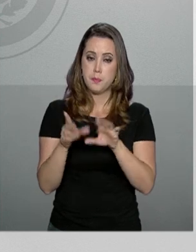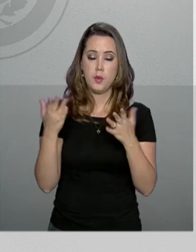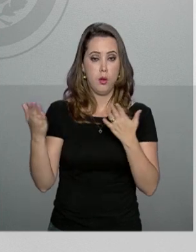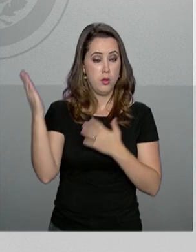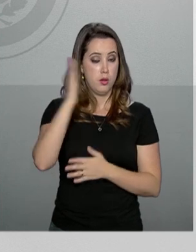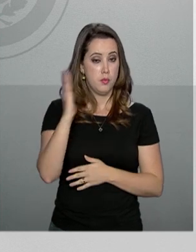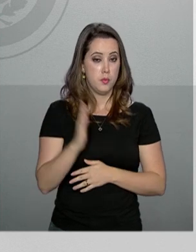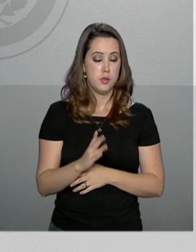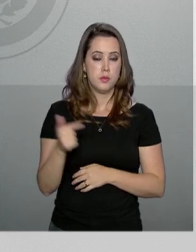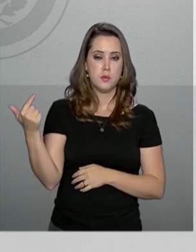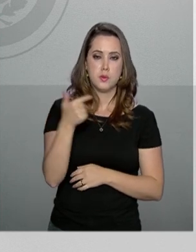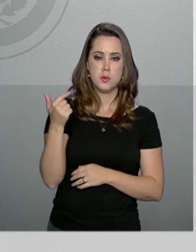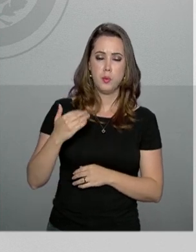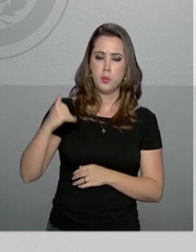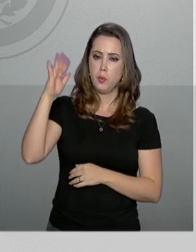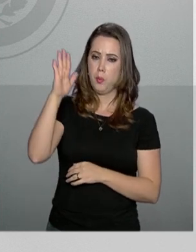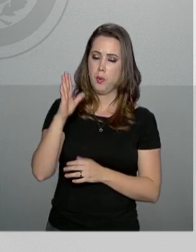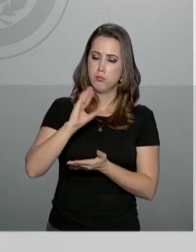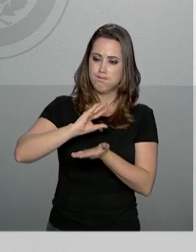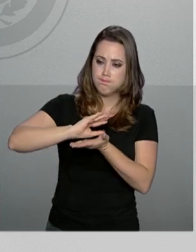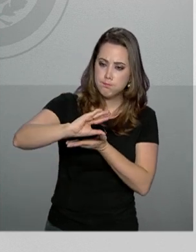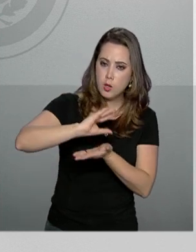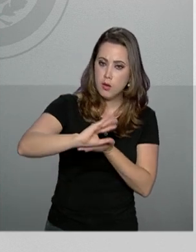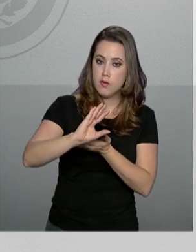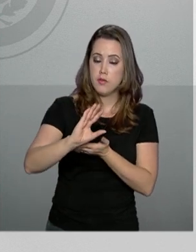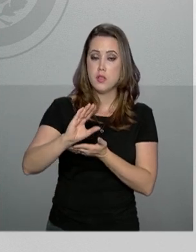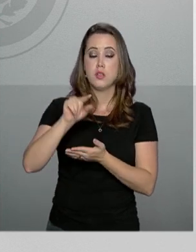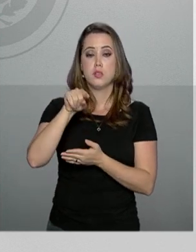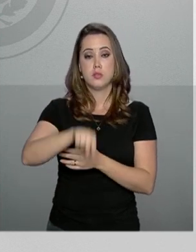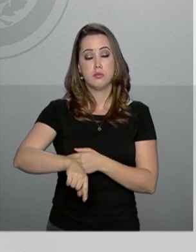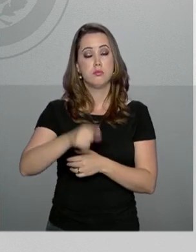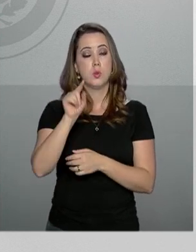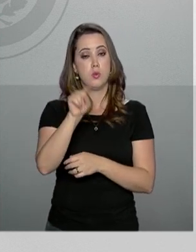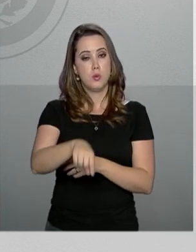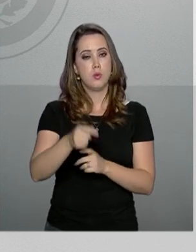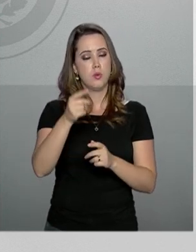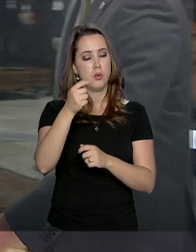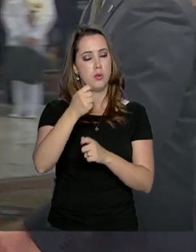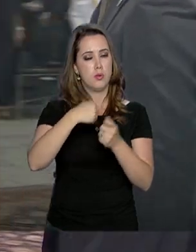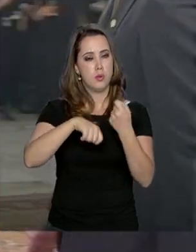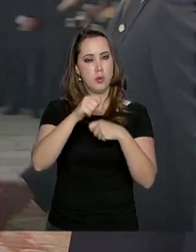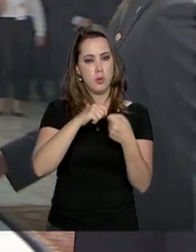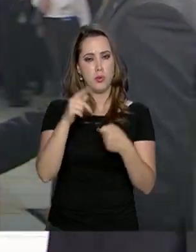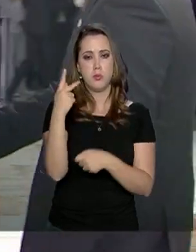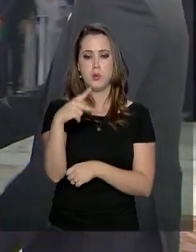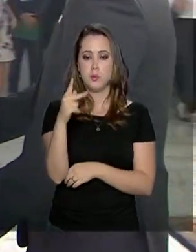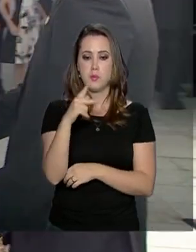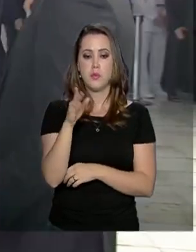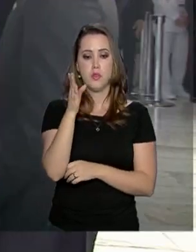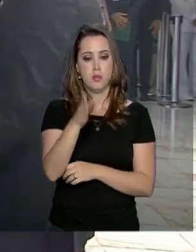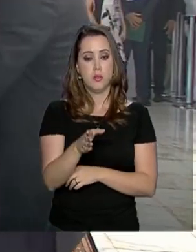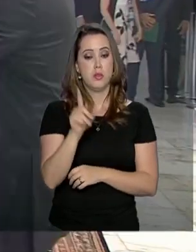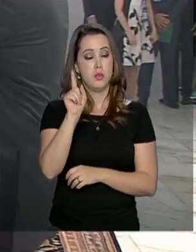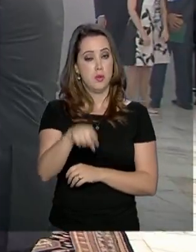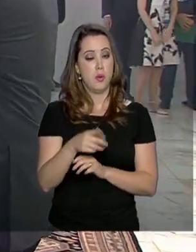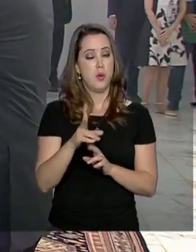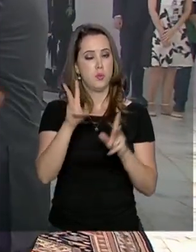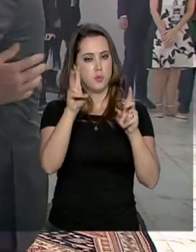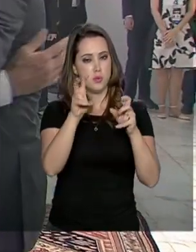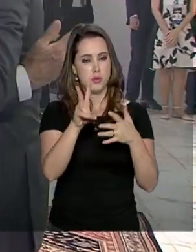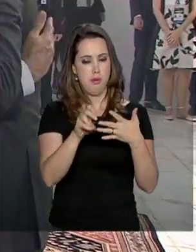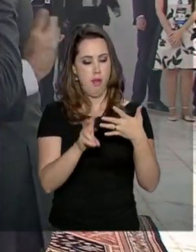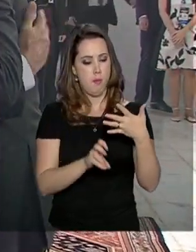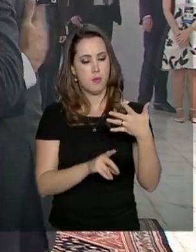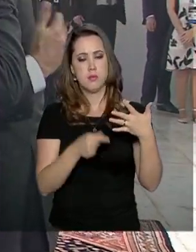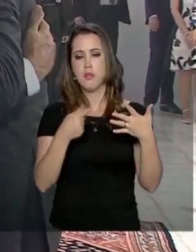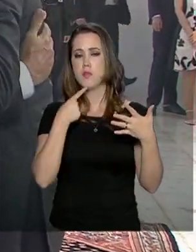E o Brasil é o segundo maior investidor externo na economia paraguaia. Estes são alguns dos assuntos